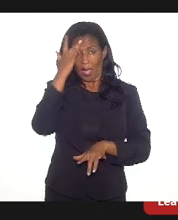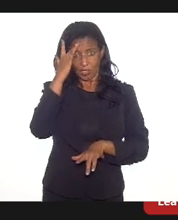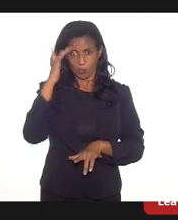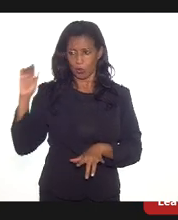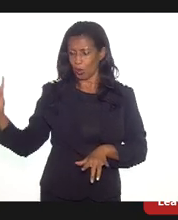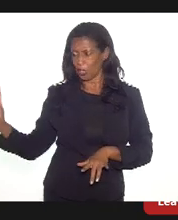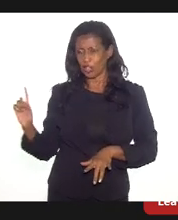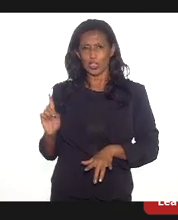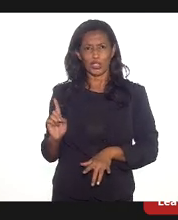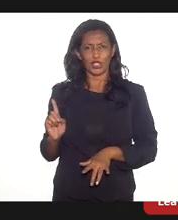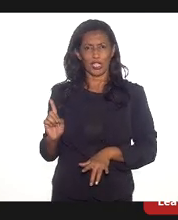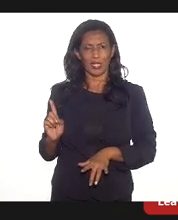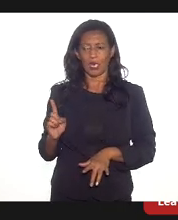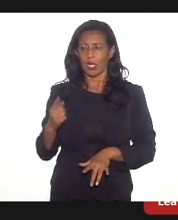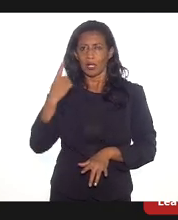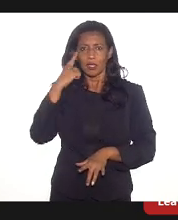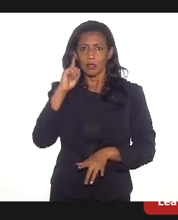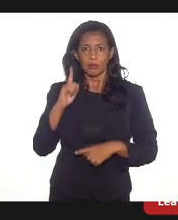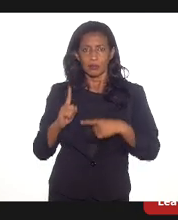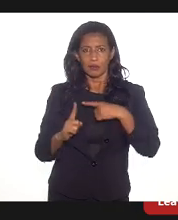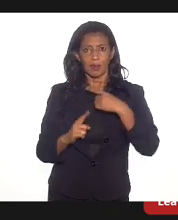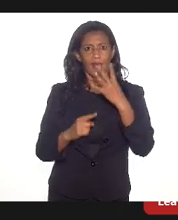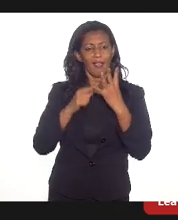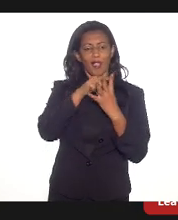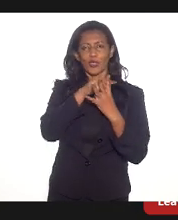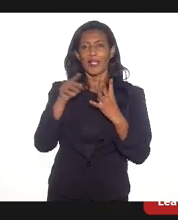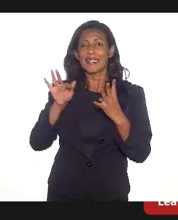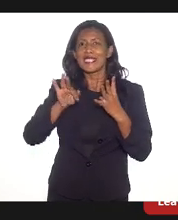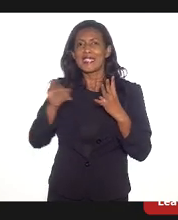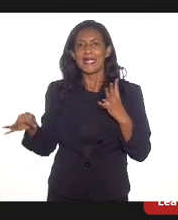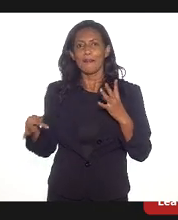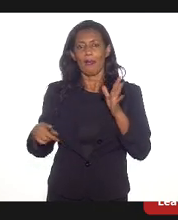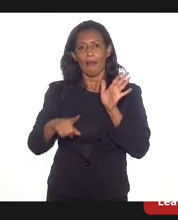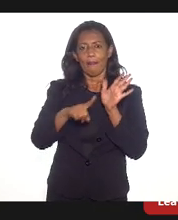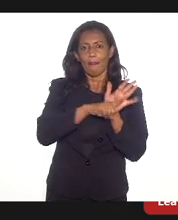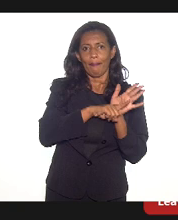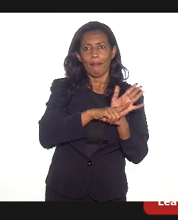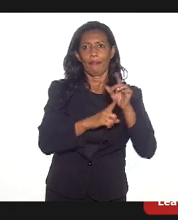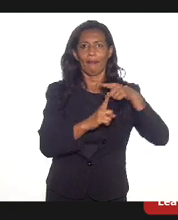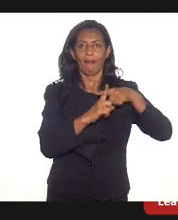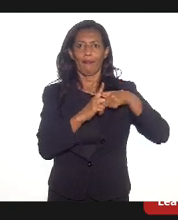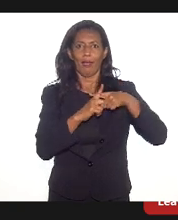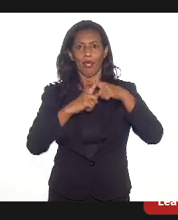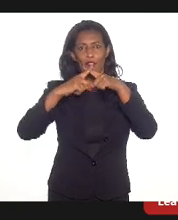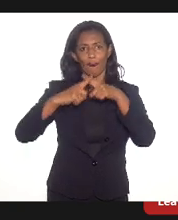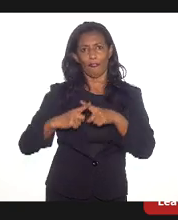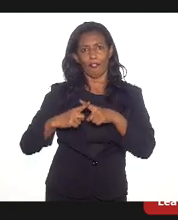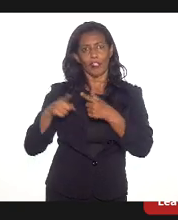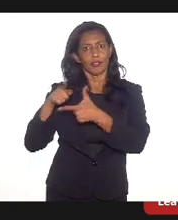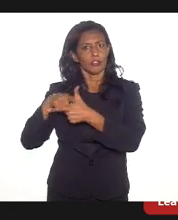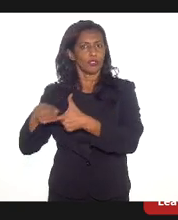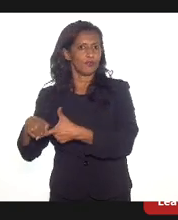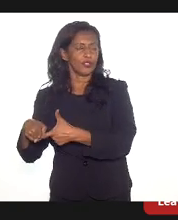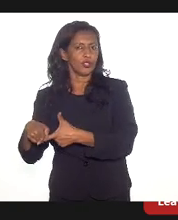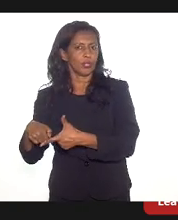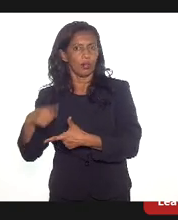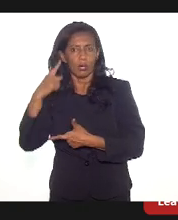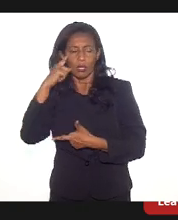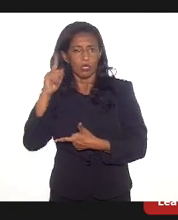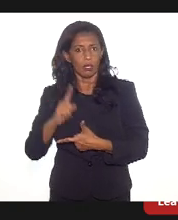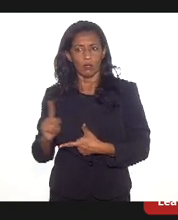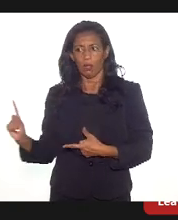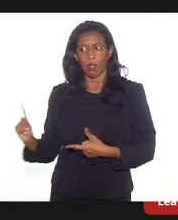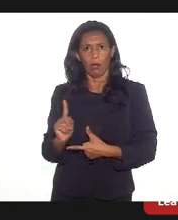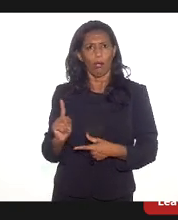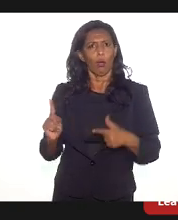as contas, as quatro operações básicas de matemática, como a